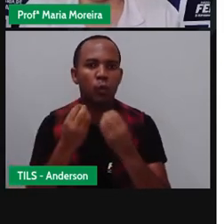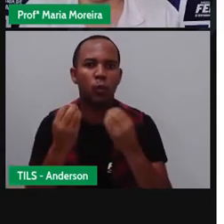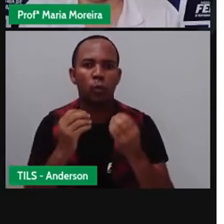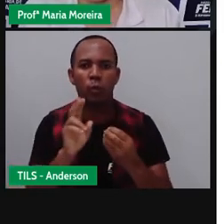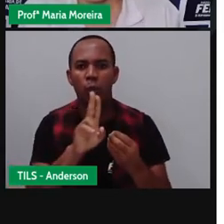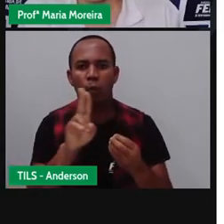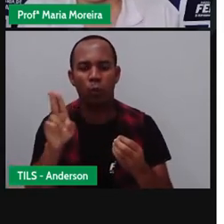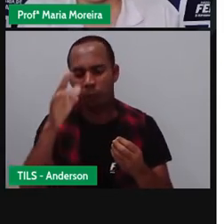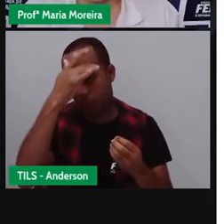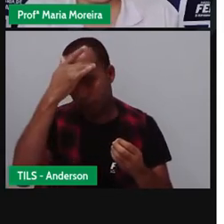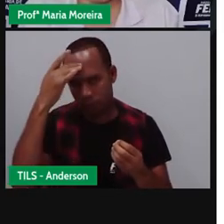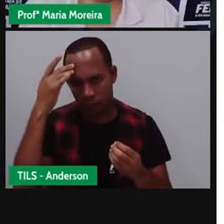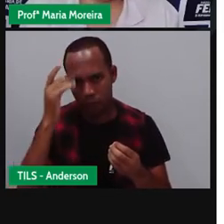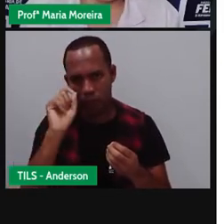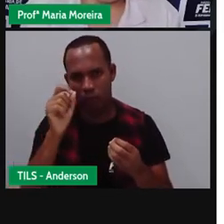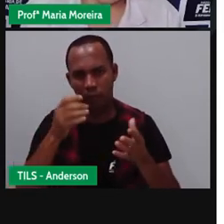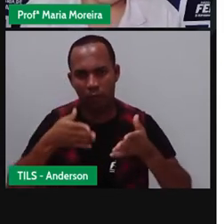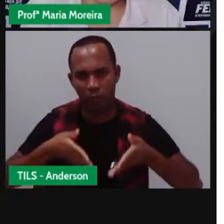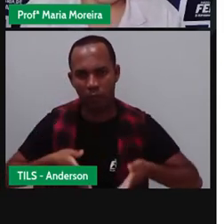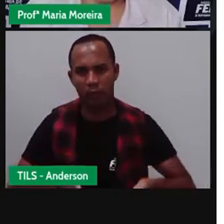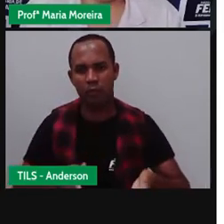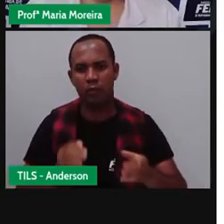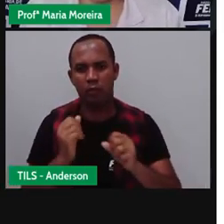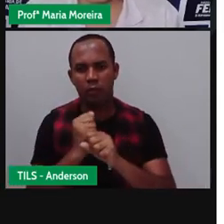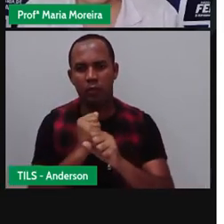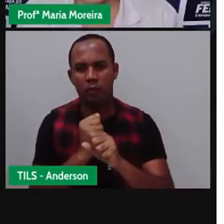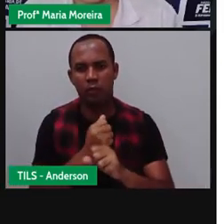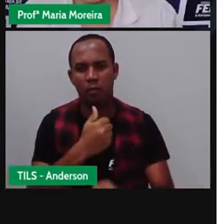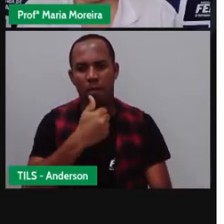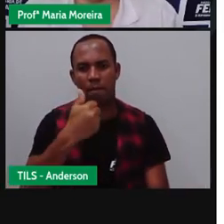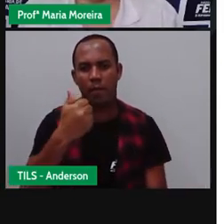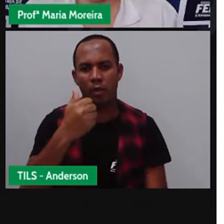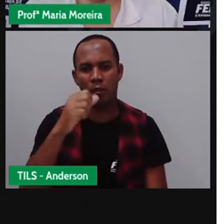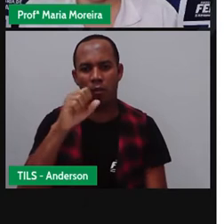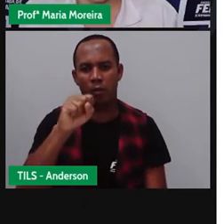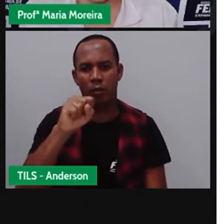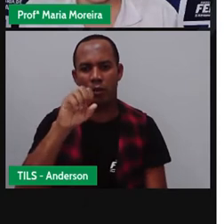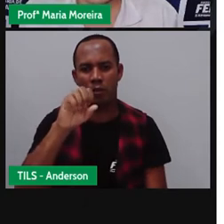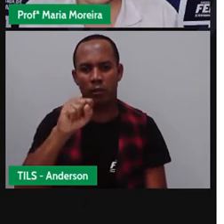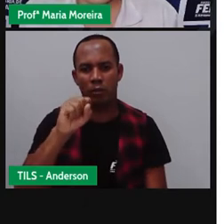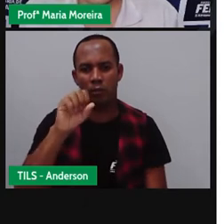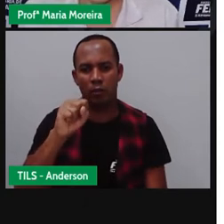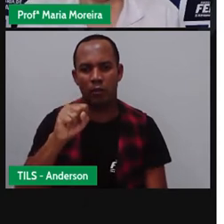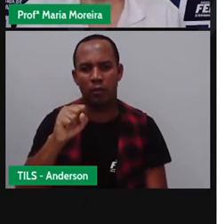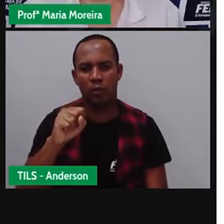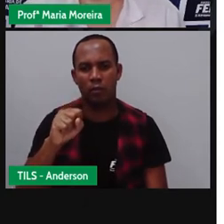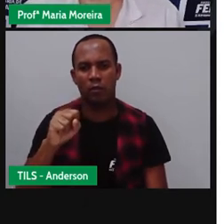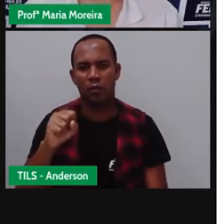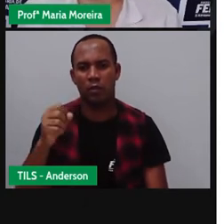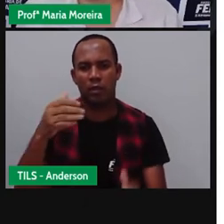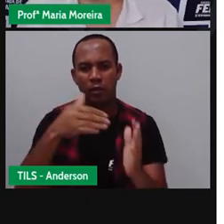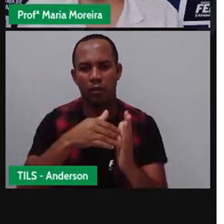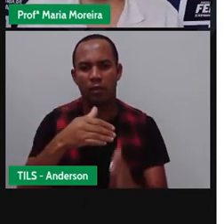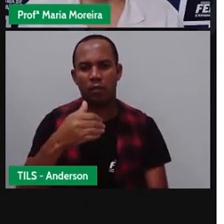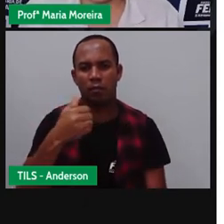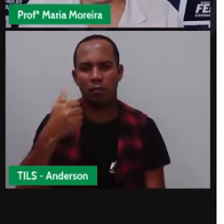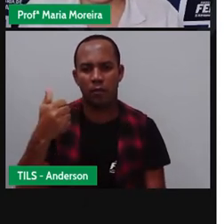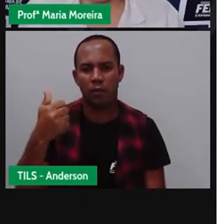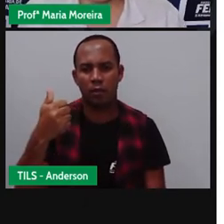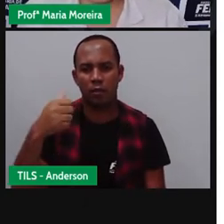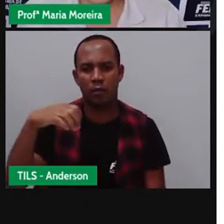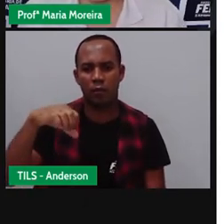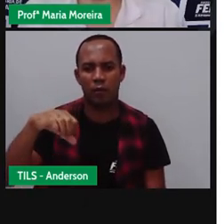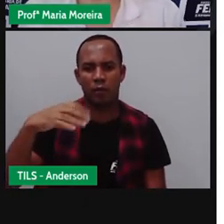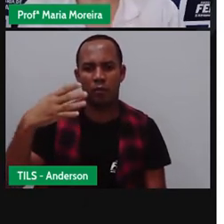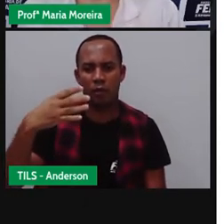pessoa aí. Que nasceu em 1888 e faleceu em 1946. E o que foi que esse escocês fez?